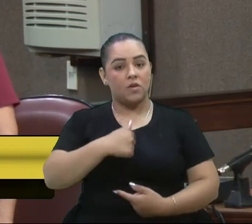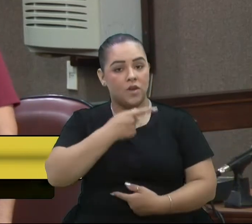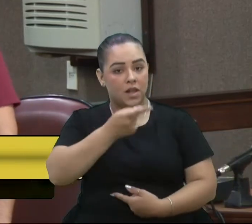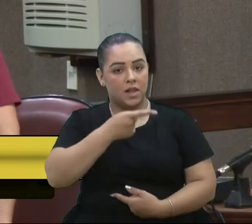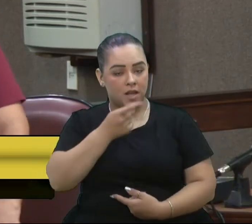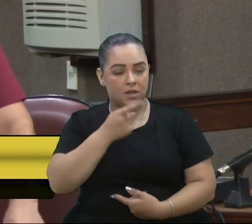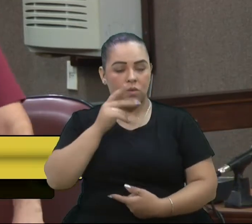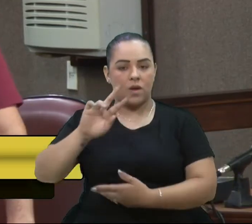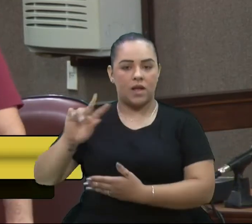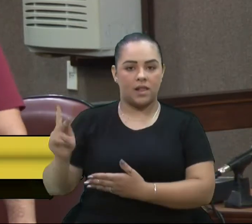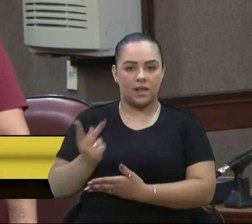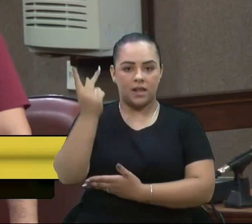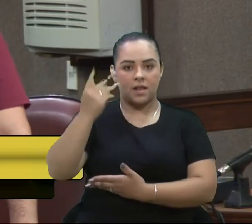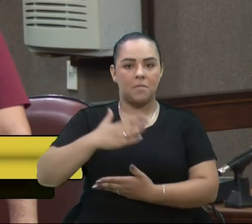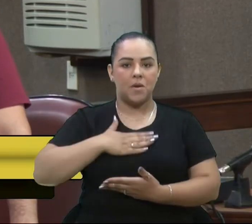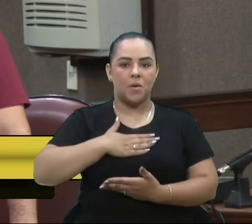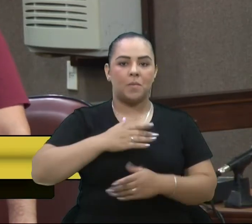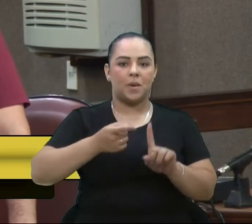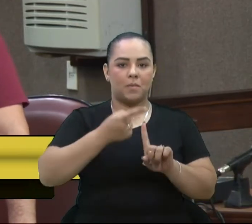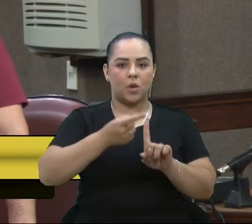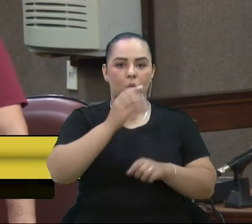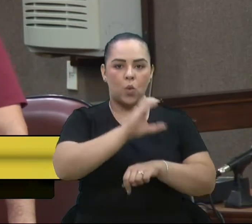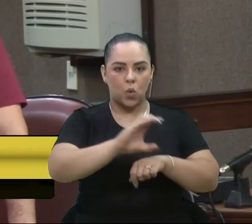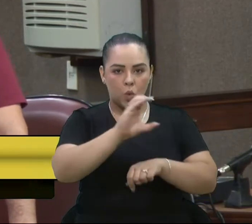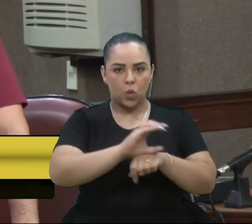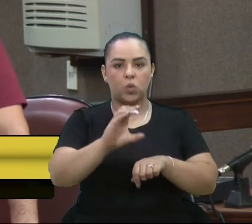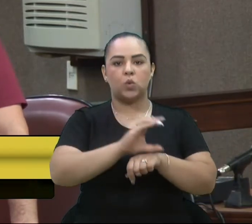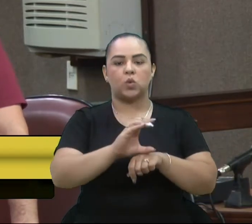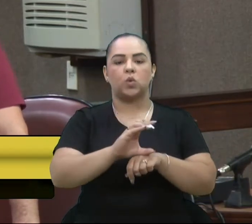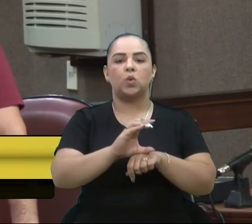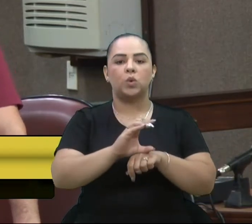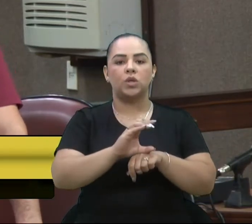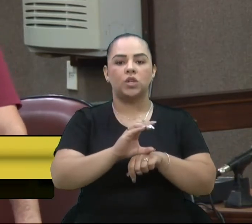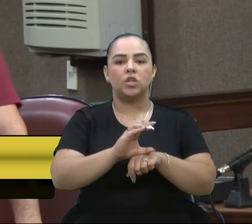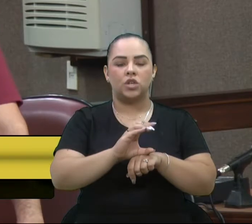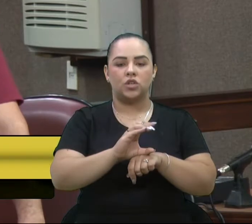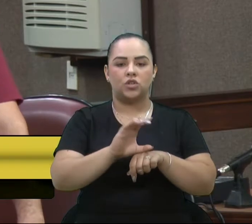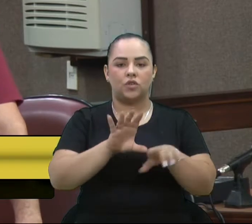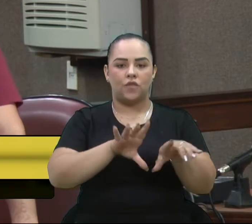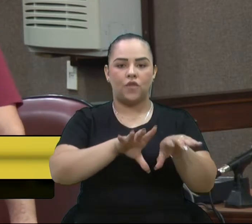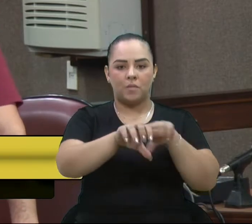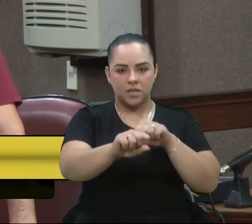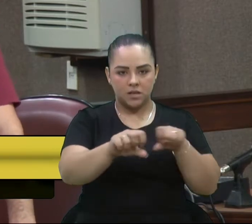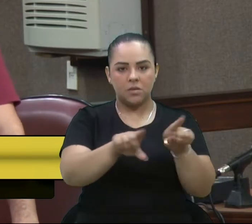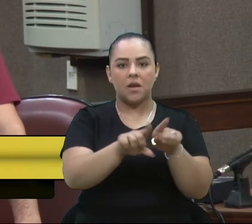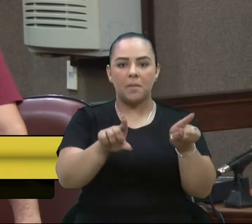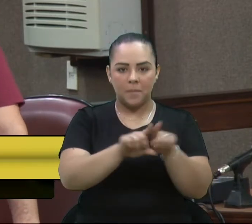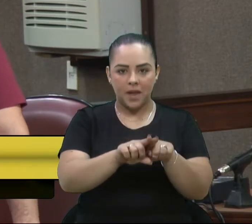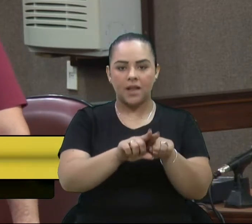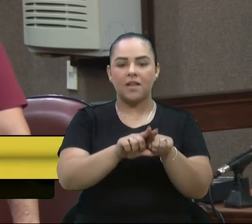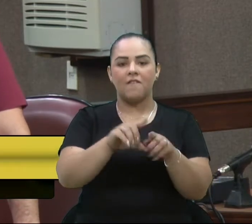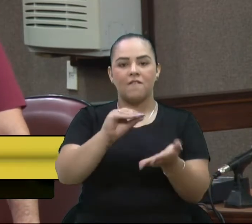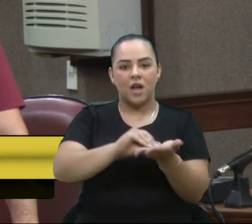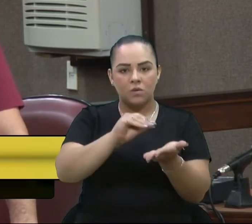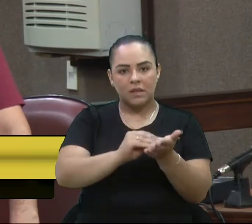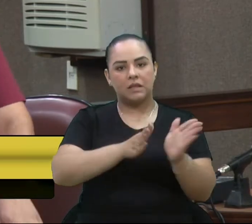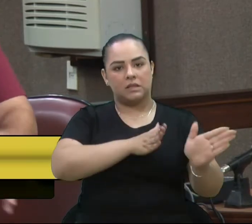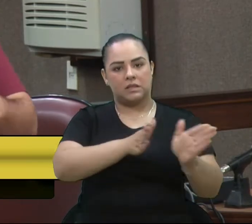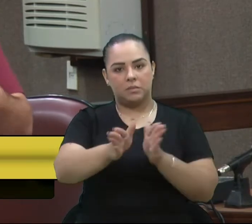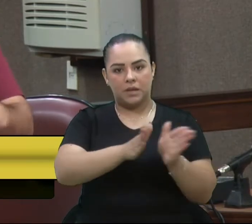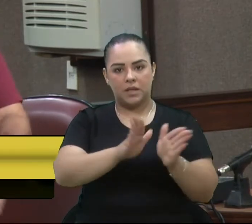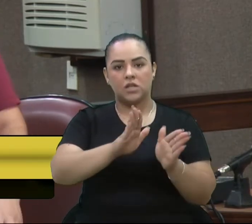primeiro curso de graduação também sobre o Ellen Keller era a falta de acessibilidade. Então, infelizmente, nesse